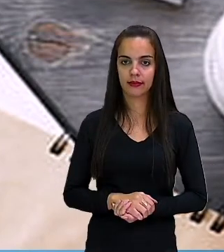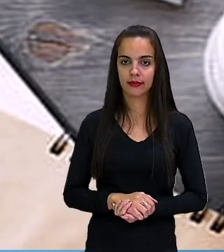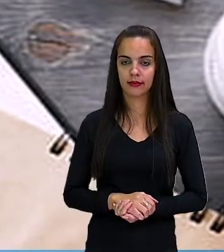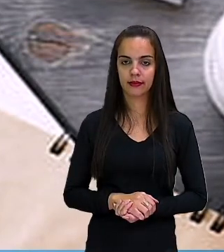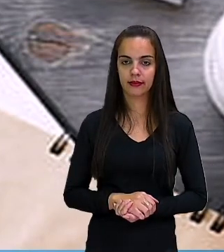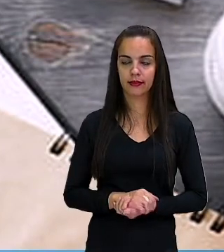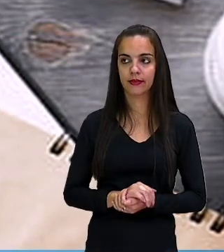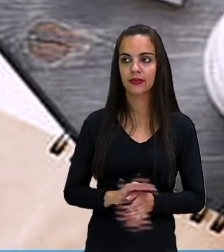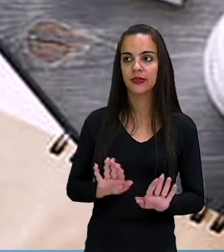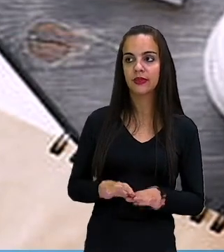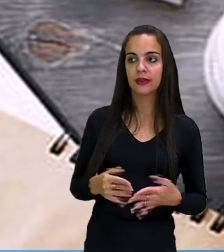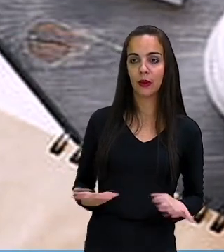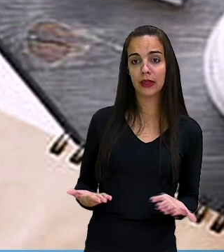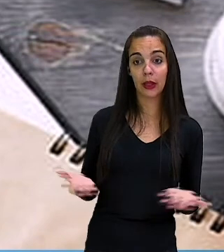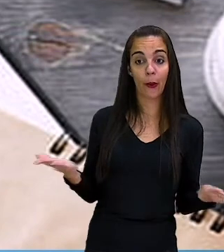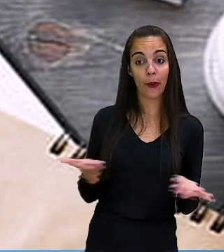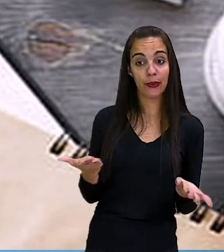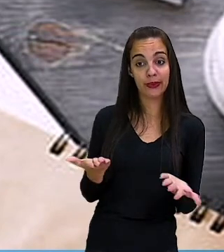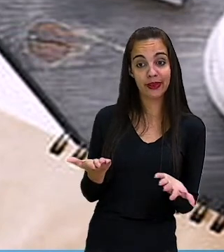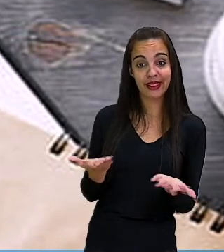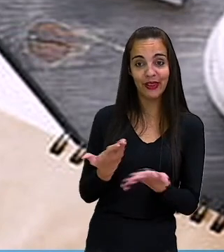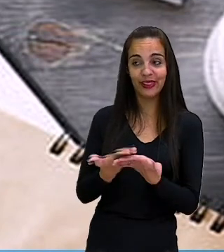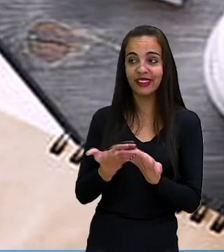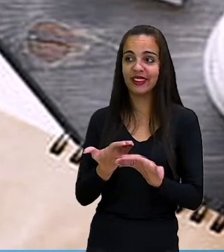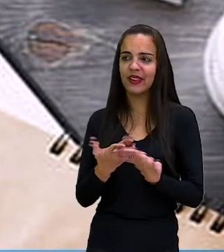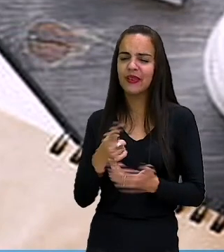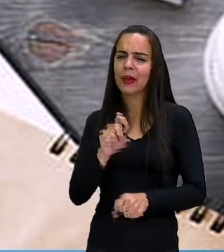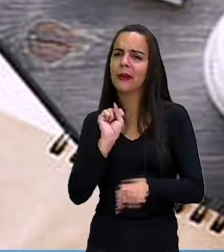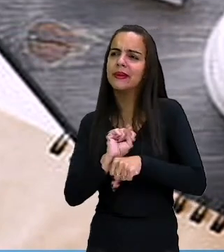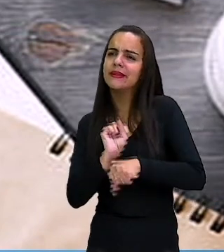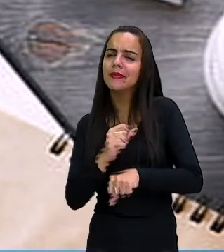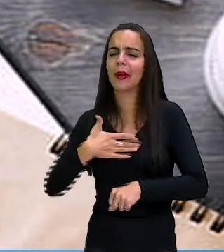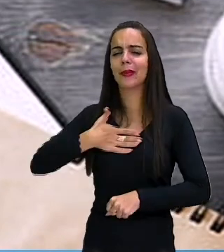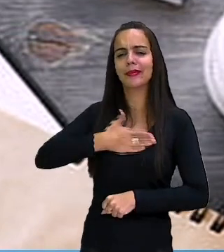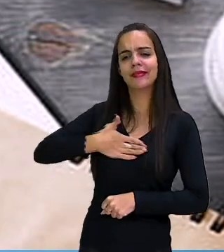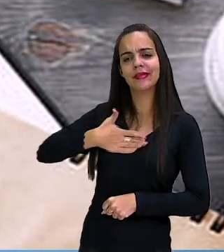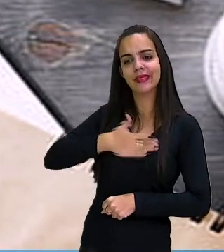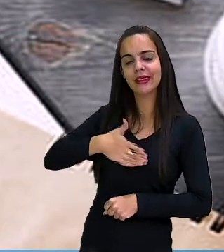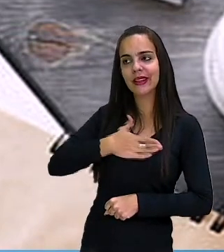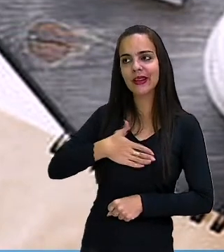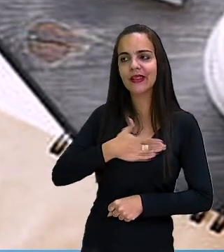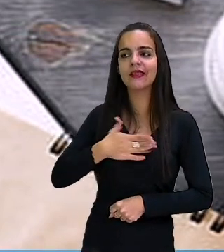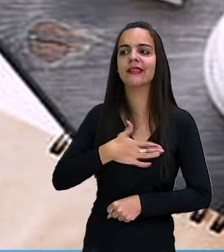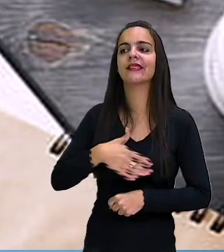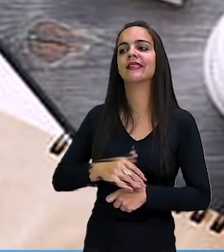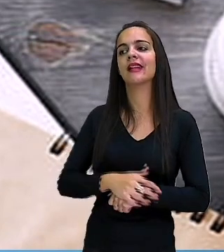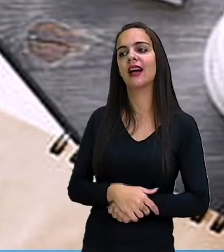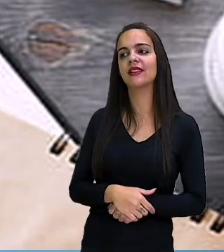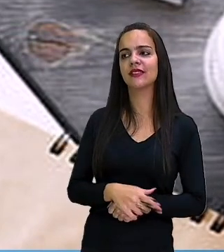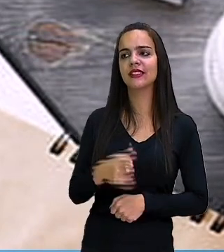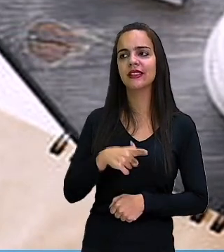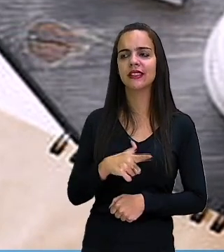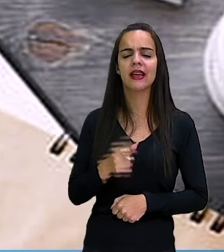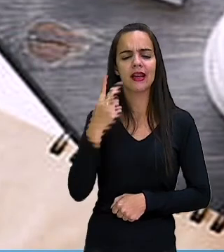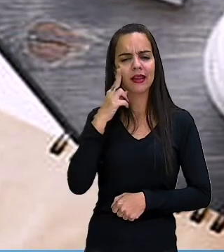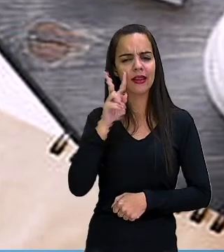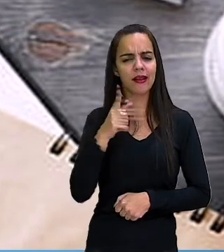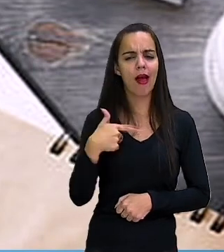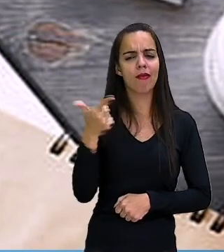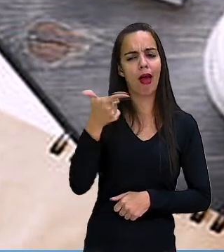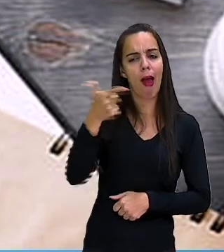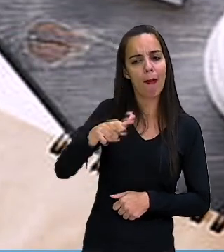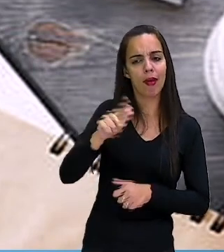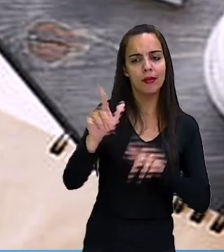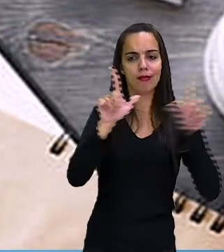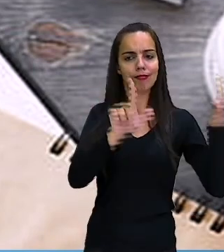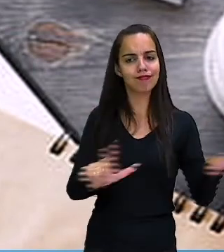Então, essa foi a nossa aula. Eu espero que vocês tenham gostado. Revise ela por várias vezes. Vá nas